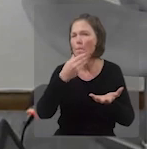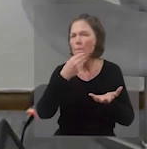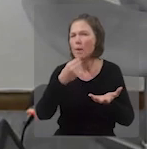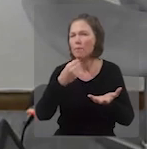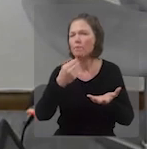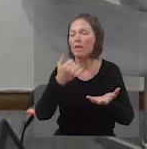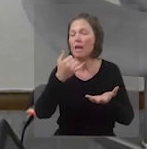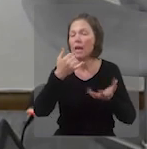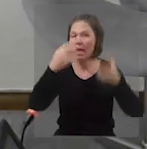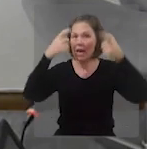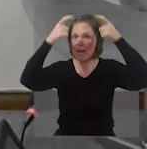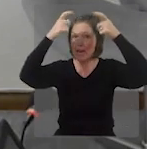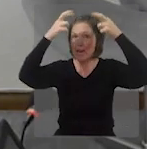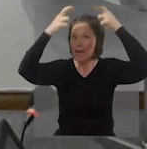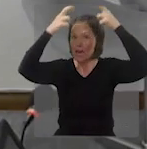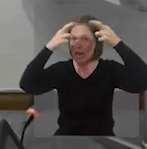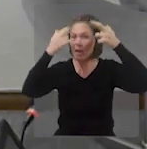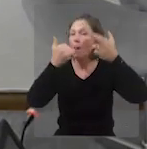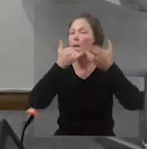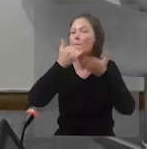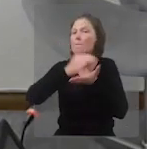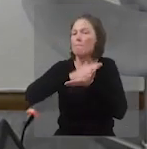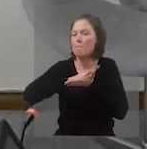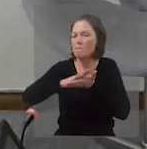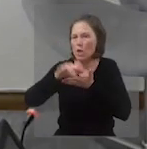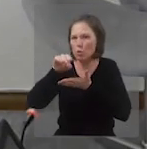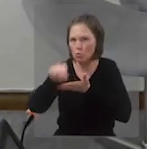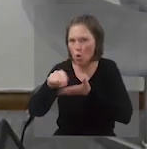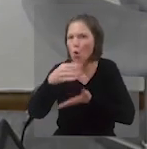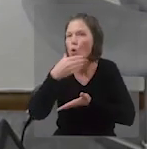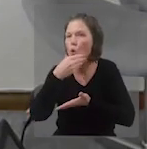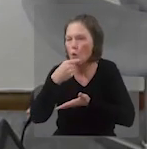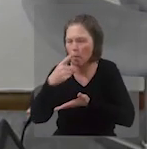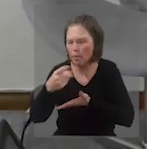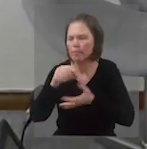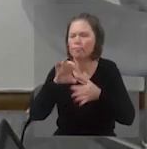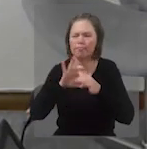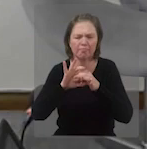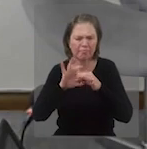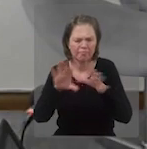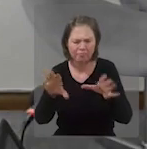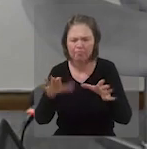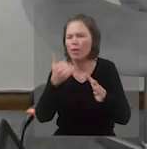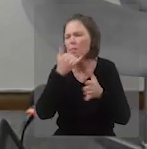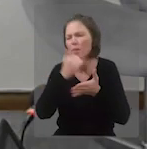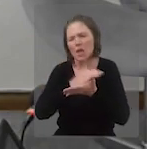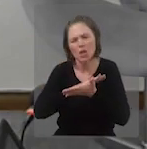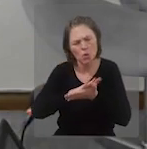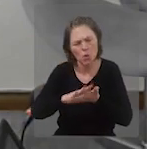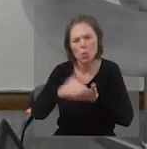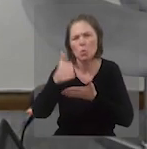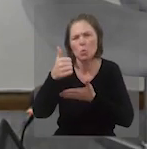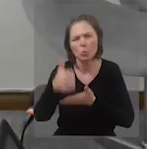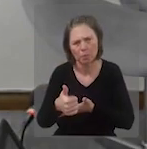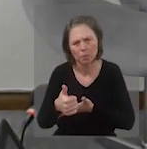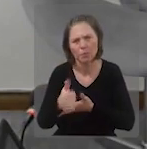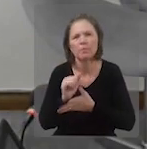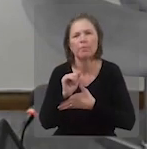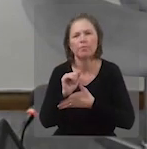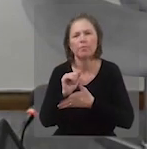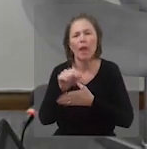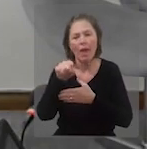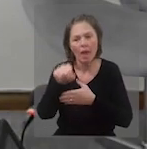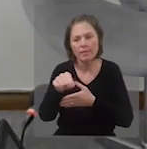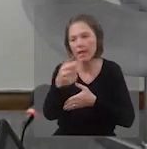perdoa por favor, tal, tal, tal, tal. Aí o rei perdoou, com misericórdia perdoou. Essa é a história de Deus na vida da